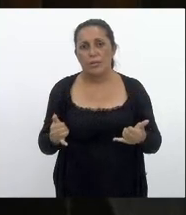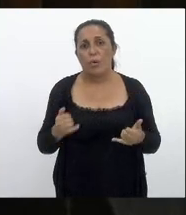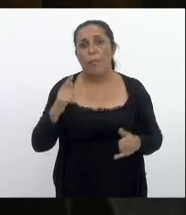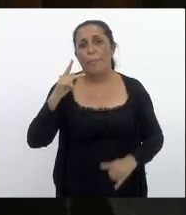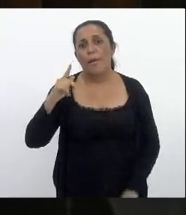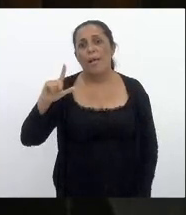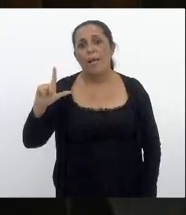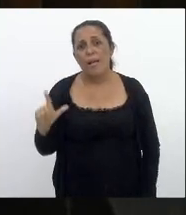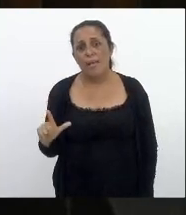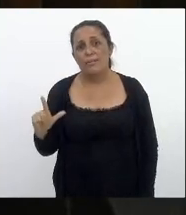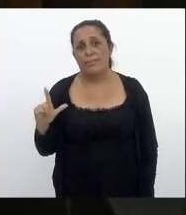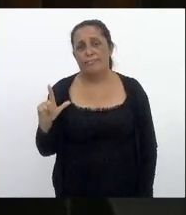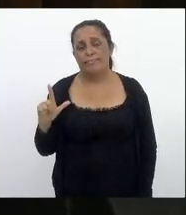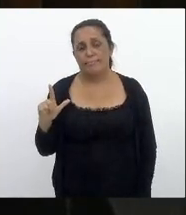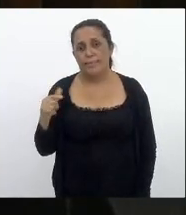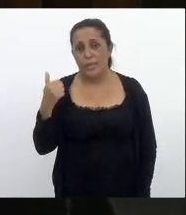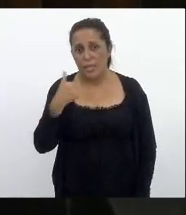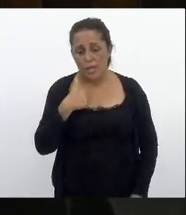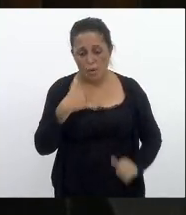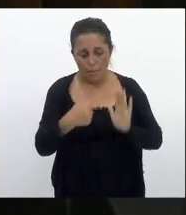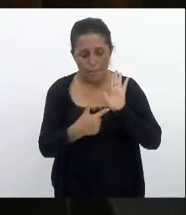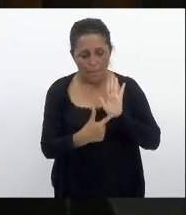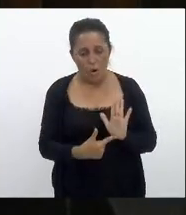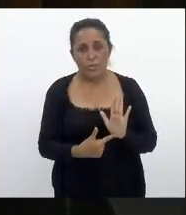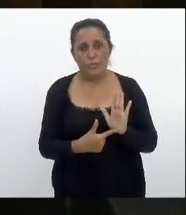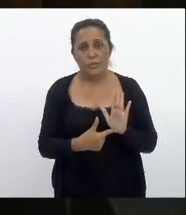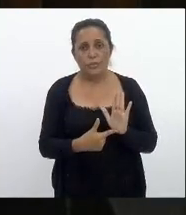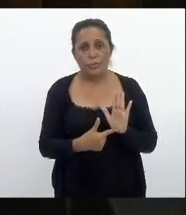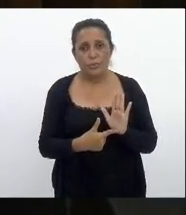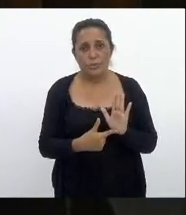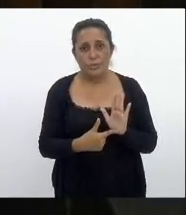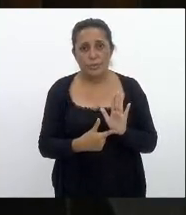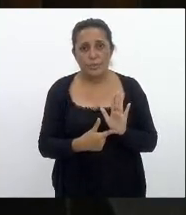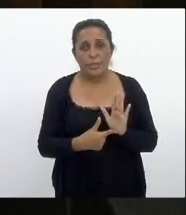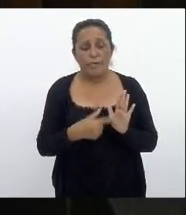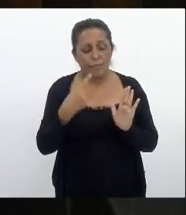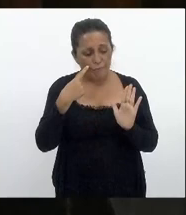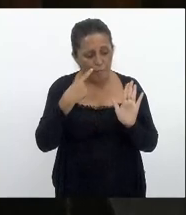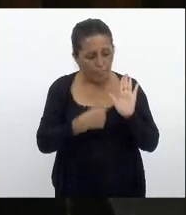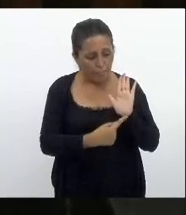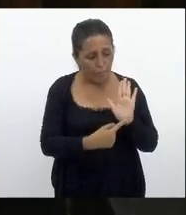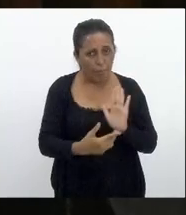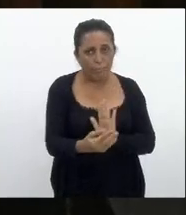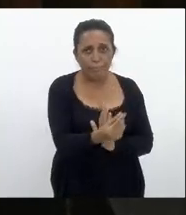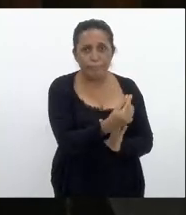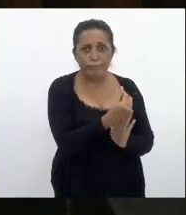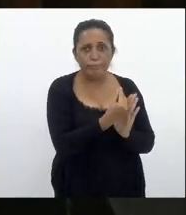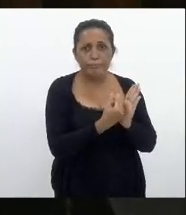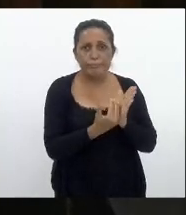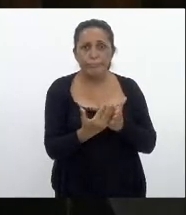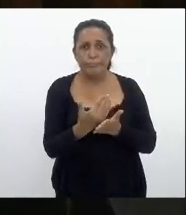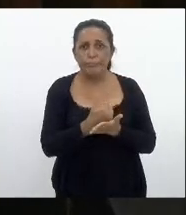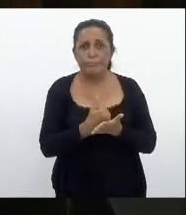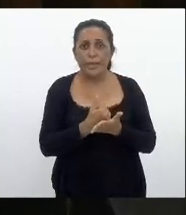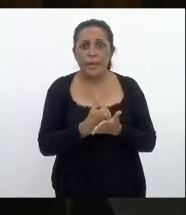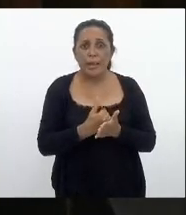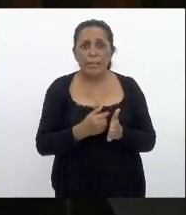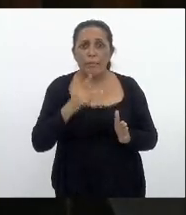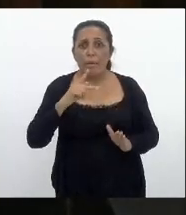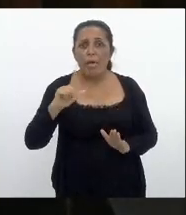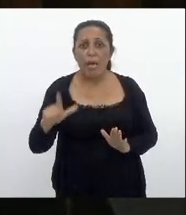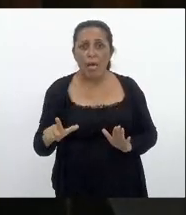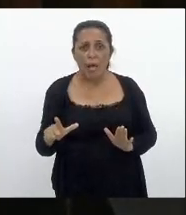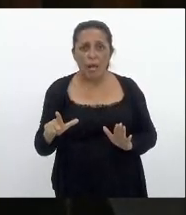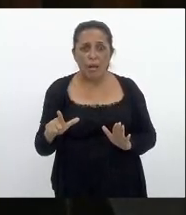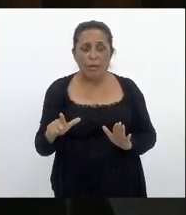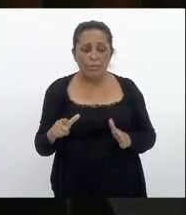onde eu mostro a renúncia de arrecadação e esse PL até hoje está dentro da casa e nem a